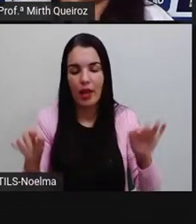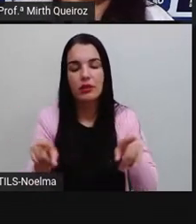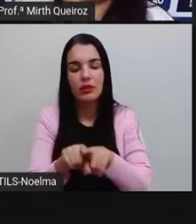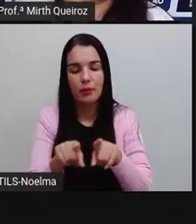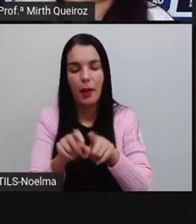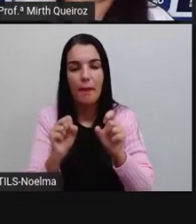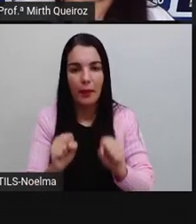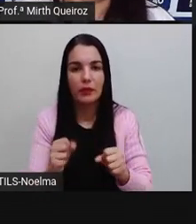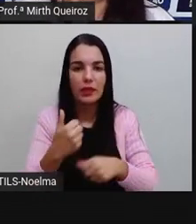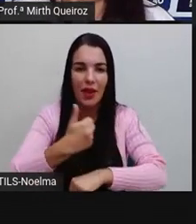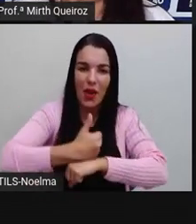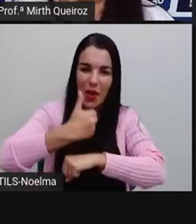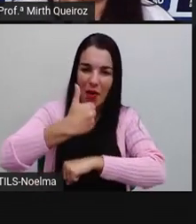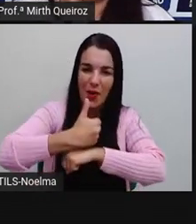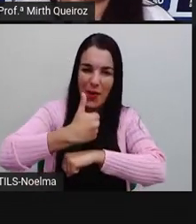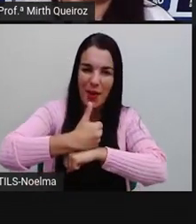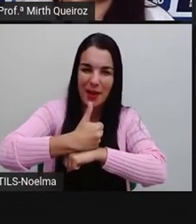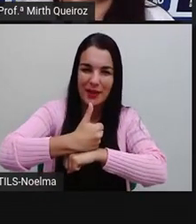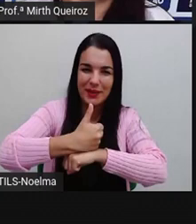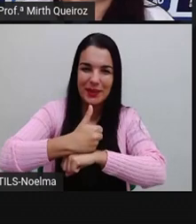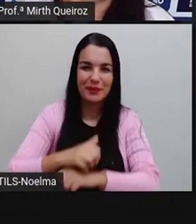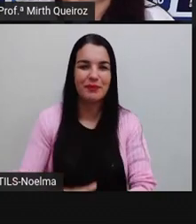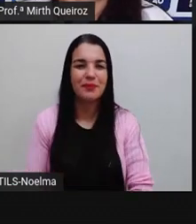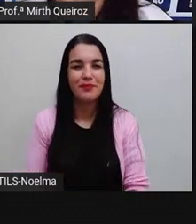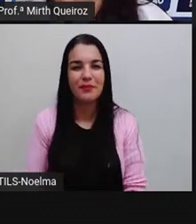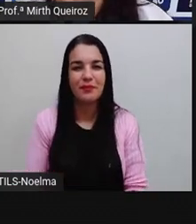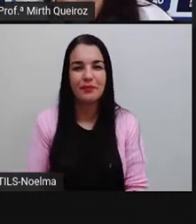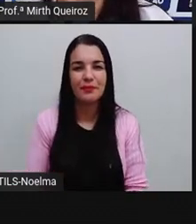correta aí, corretas nessas frases.